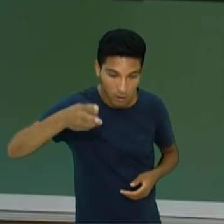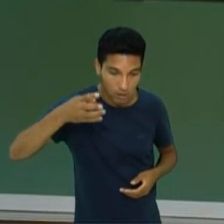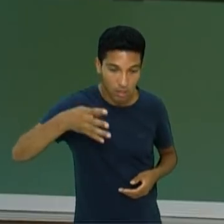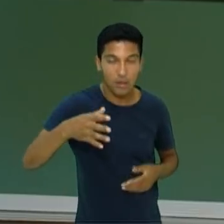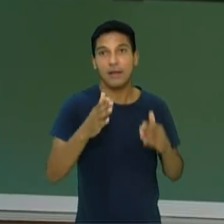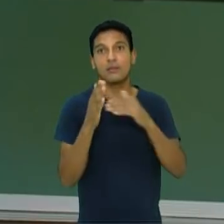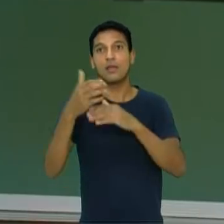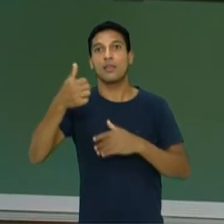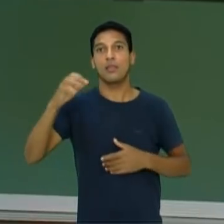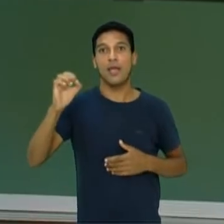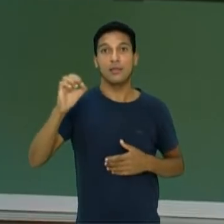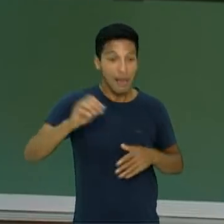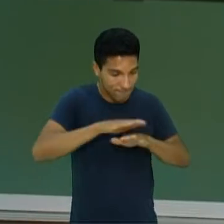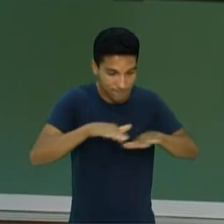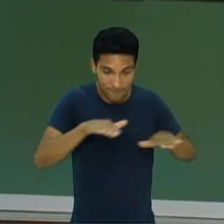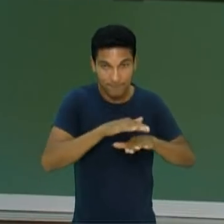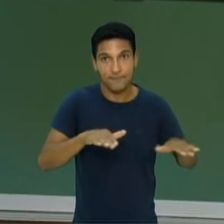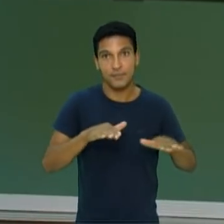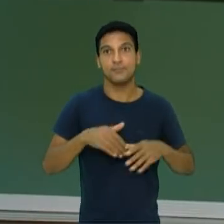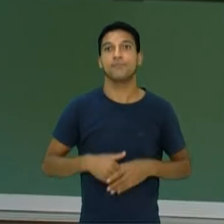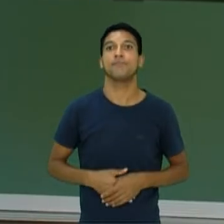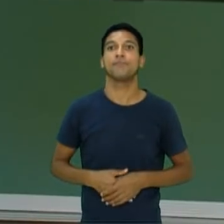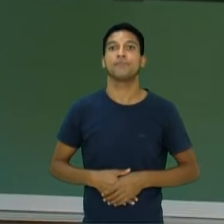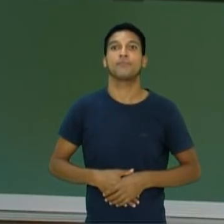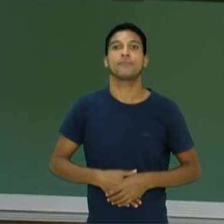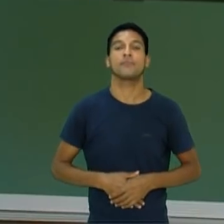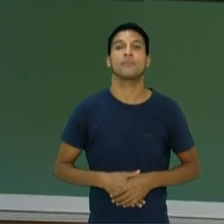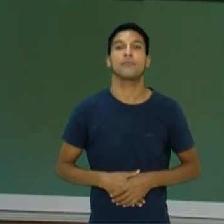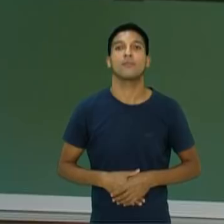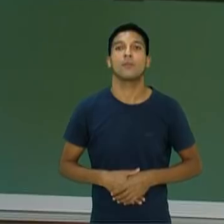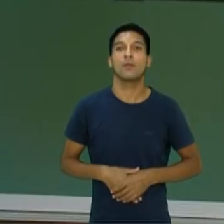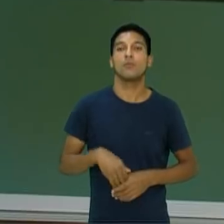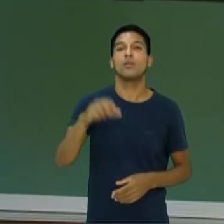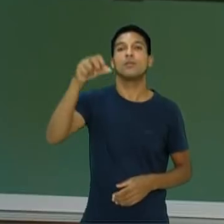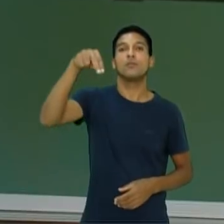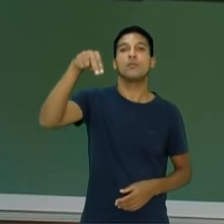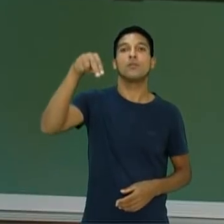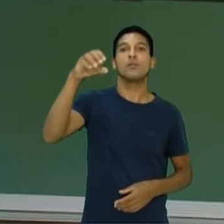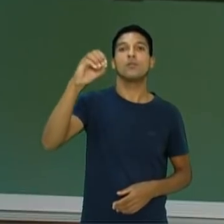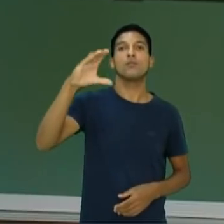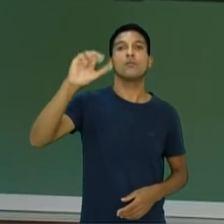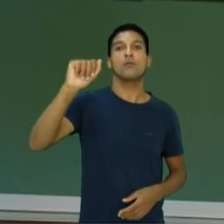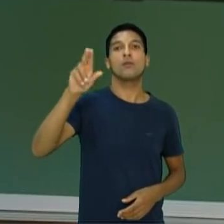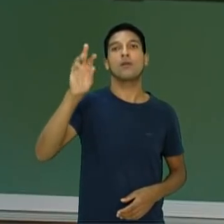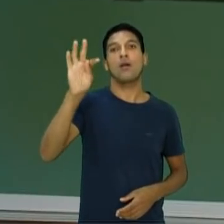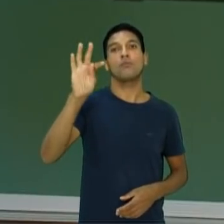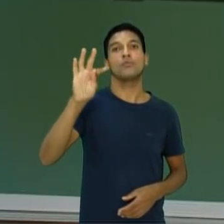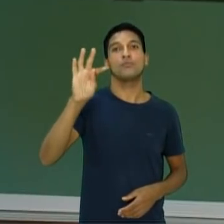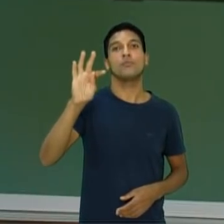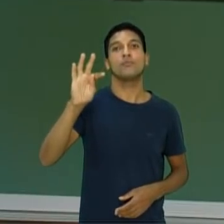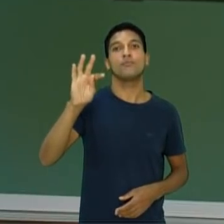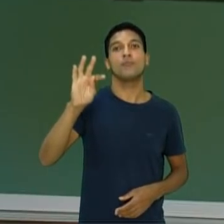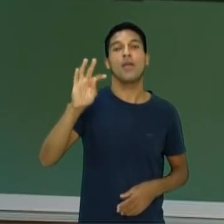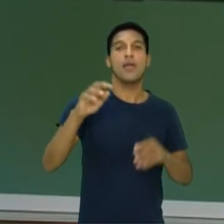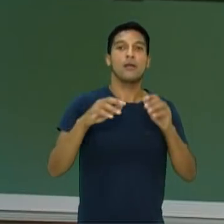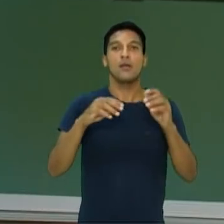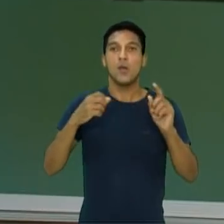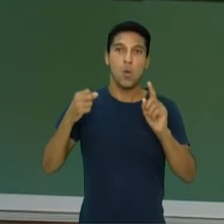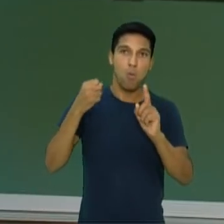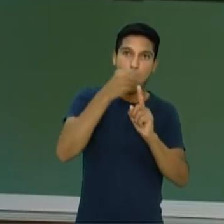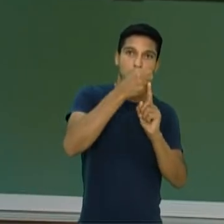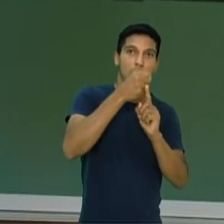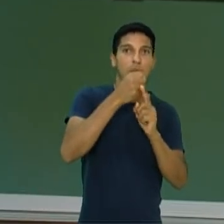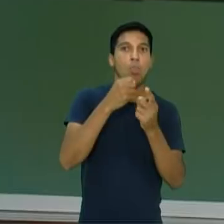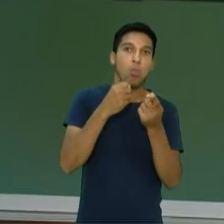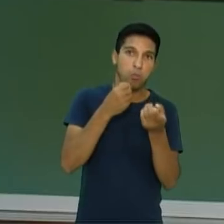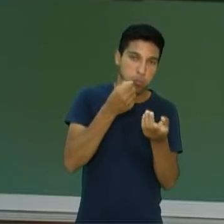isso é o nocaute. Quando um boxeador consegue derrubar o outro no chão, o árbitro faz a contagem até o 10 e esse